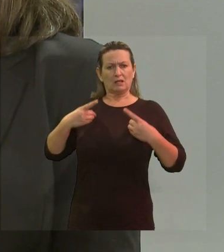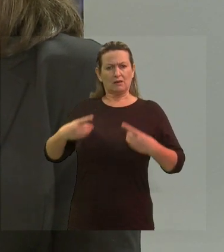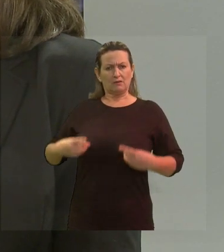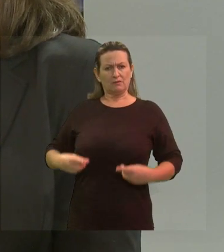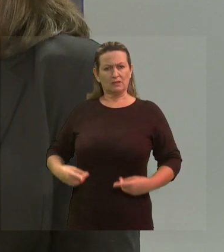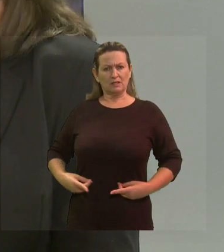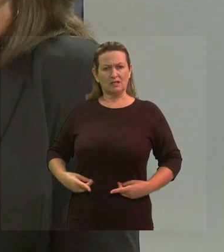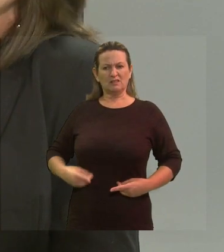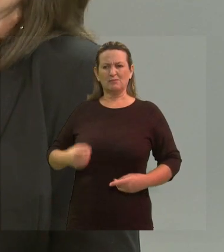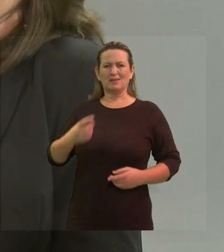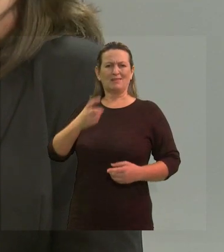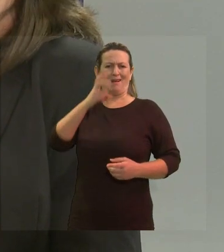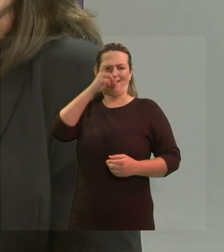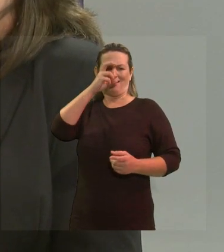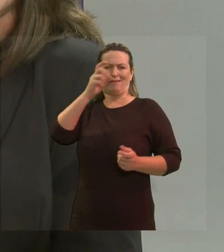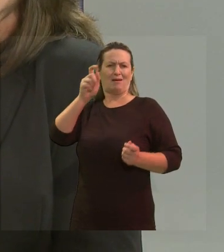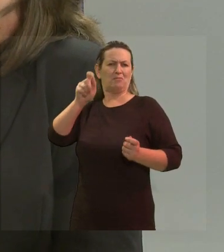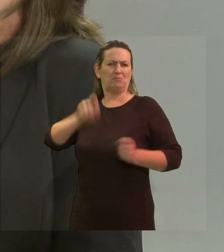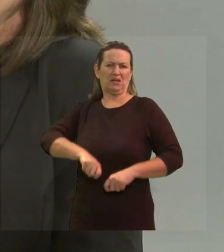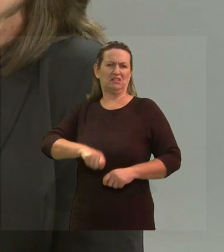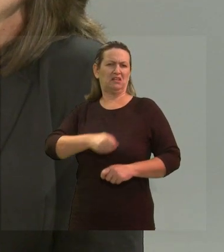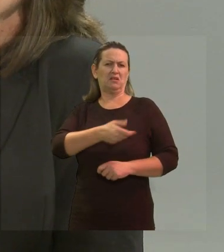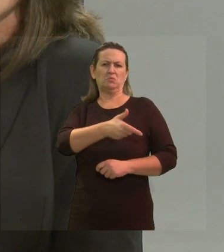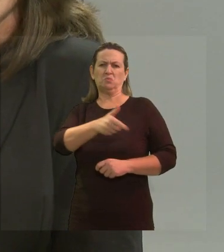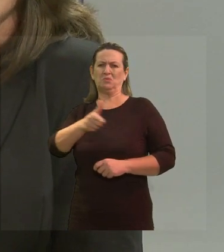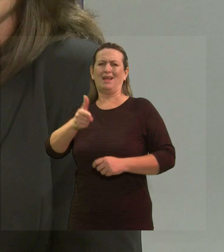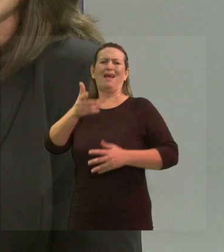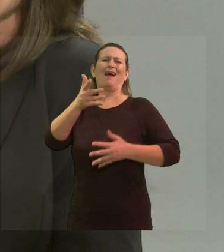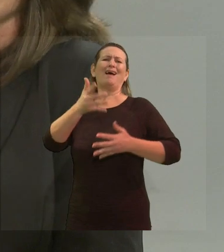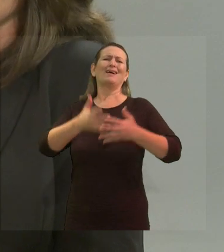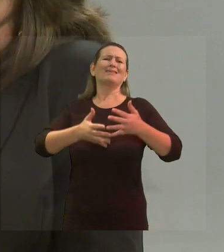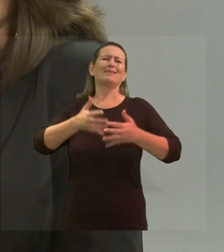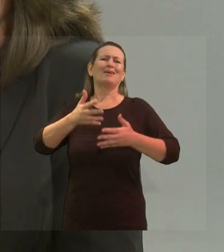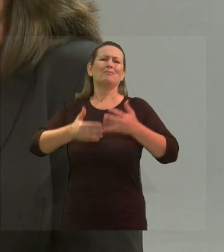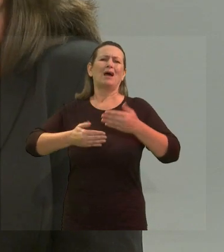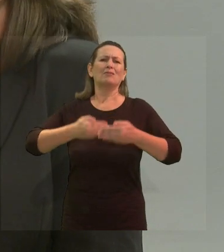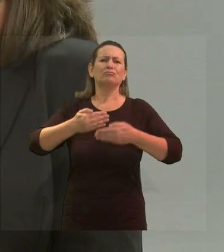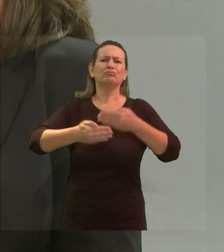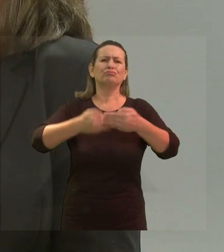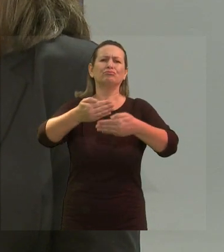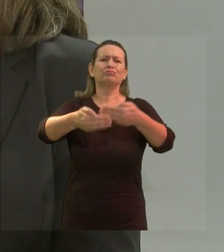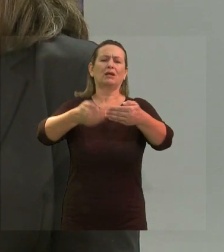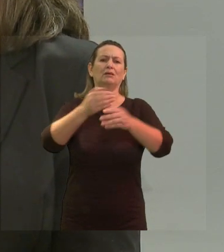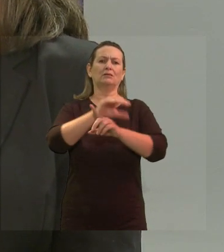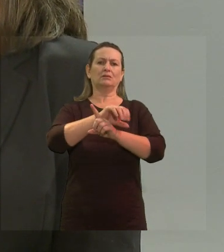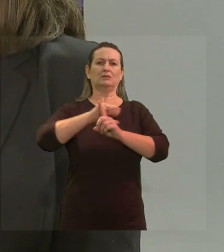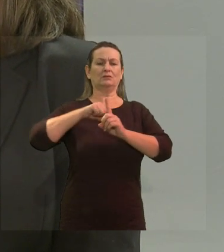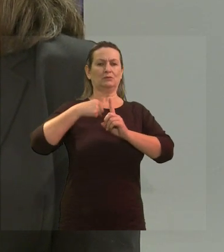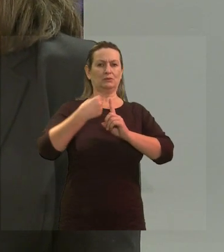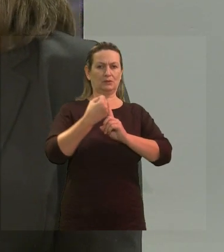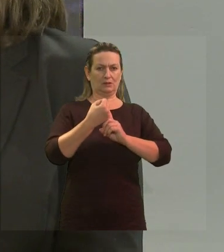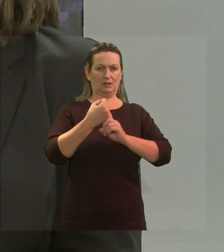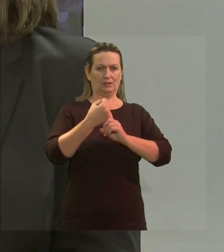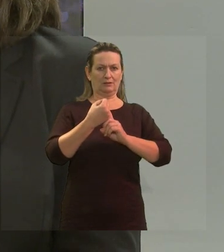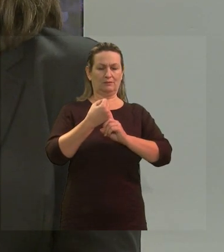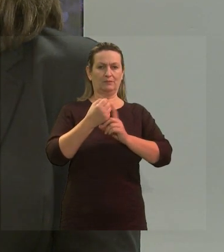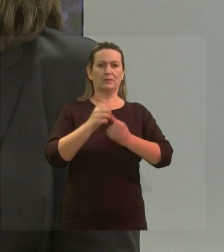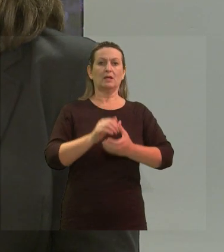ela é incapaz, ela atrapalha o ritmo, porque, na verdade, ainda se